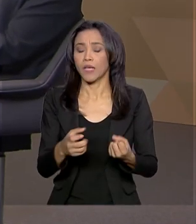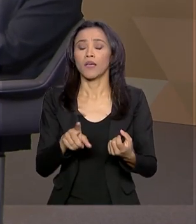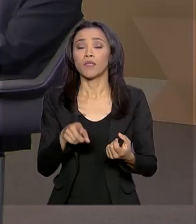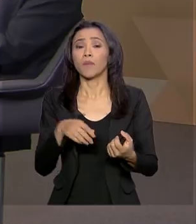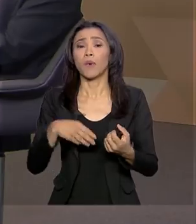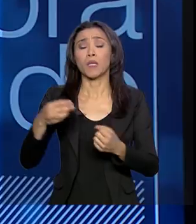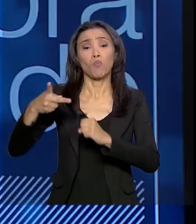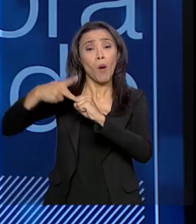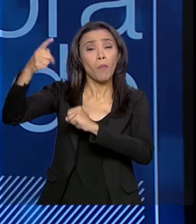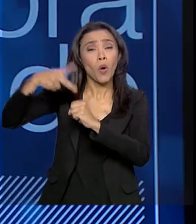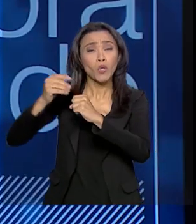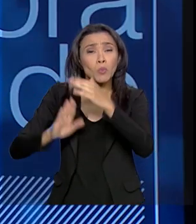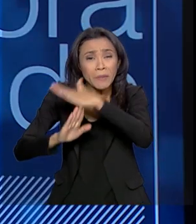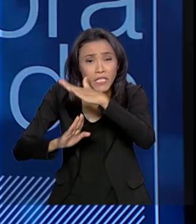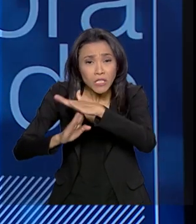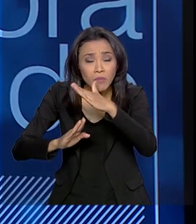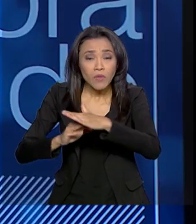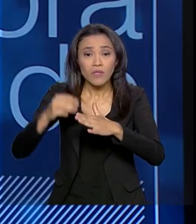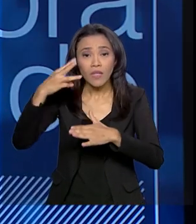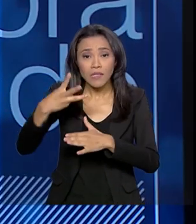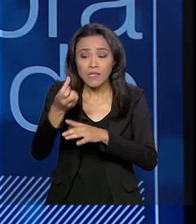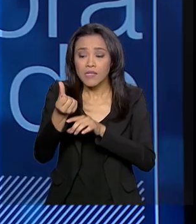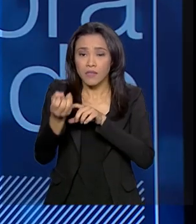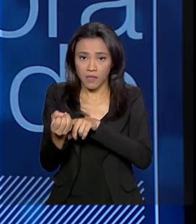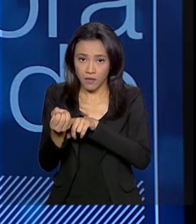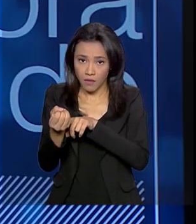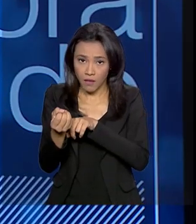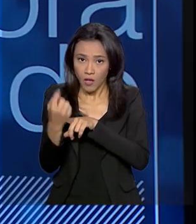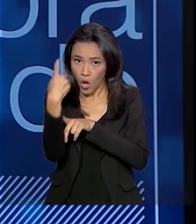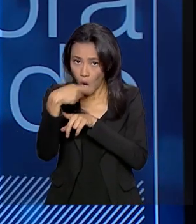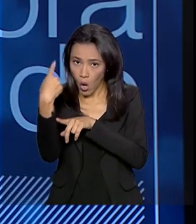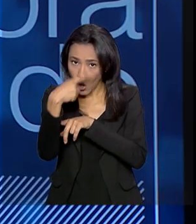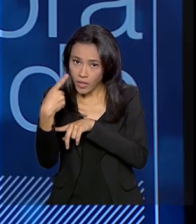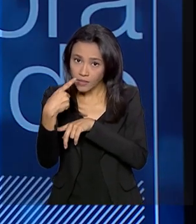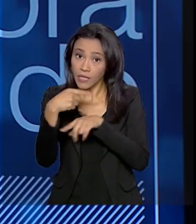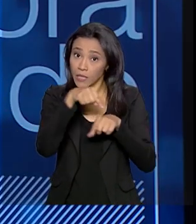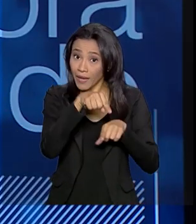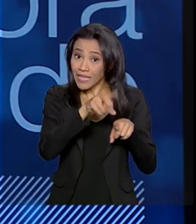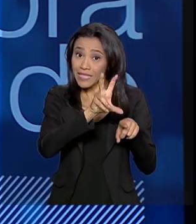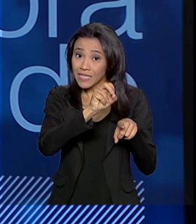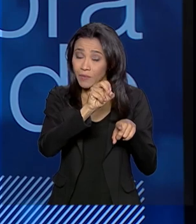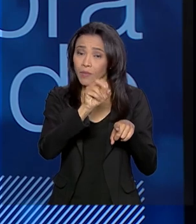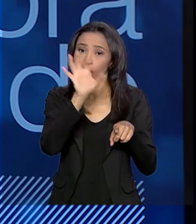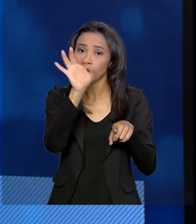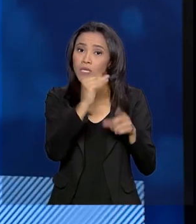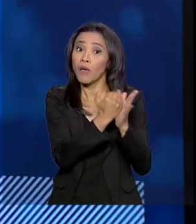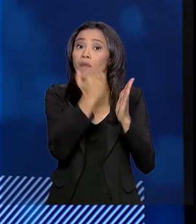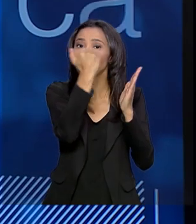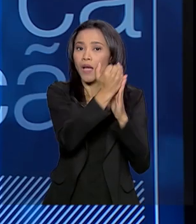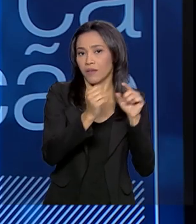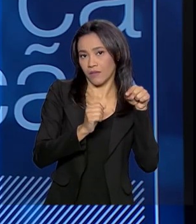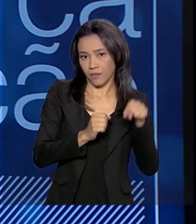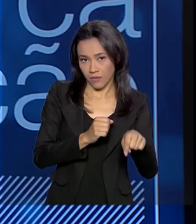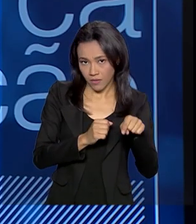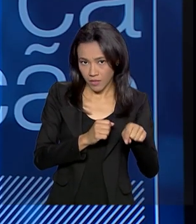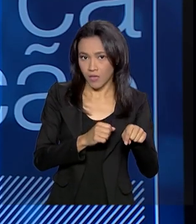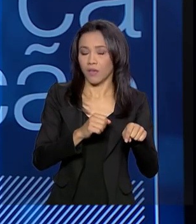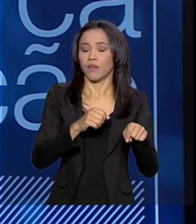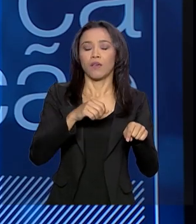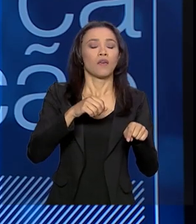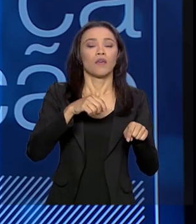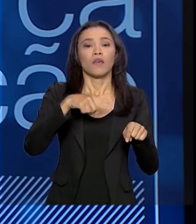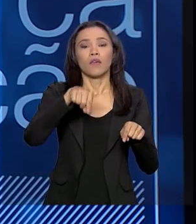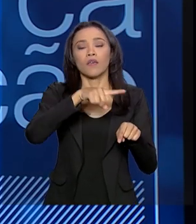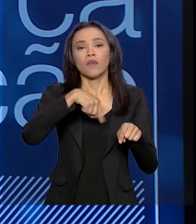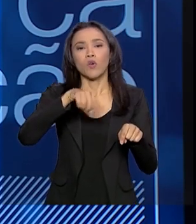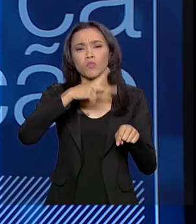por uma pausa da ação, são 360 horas. Está falando de 50% a mais que a média do mercado brasileiro, com professores